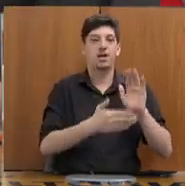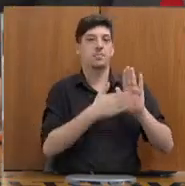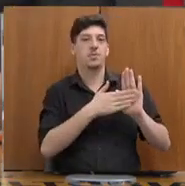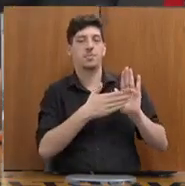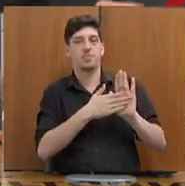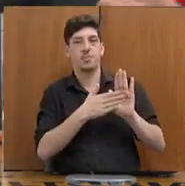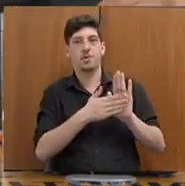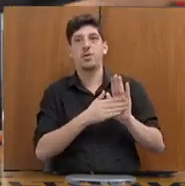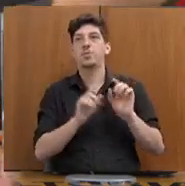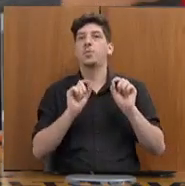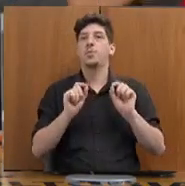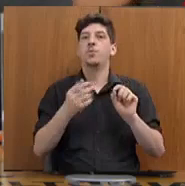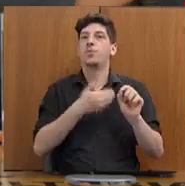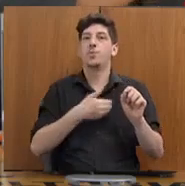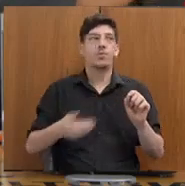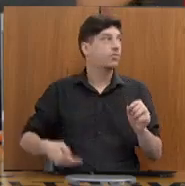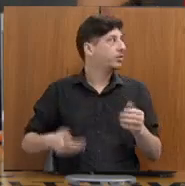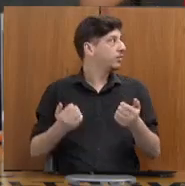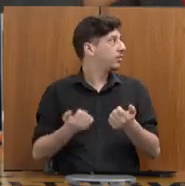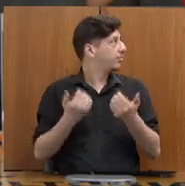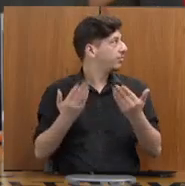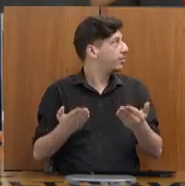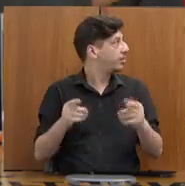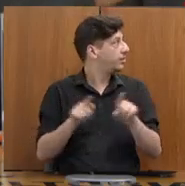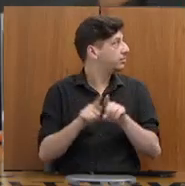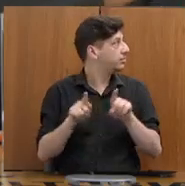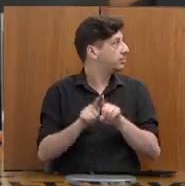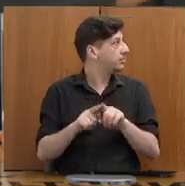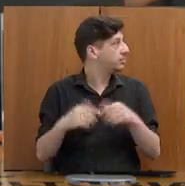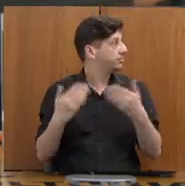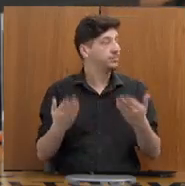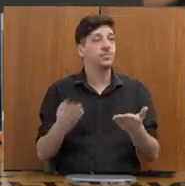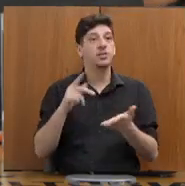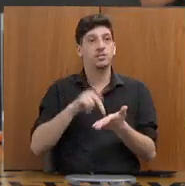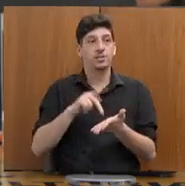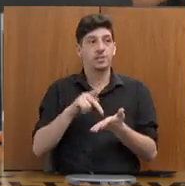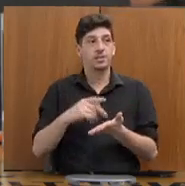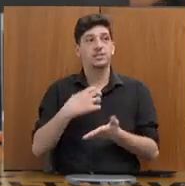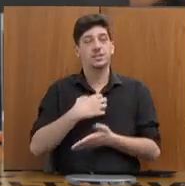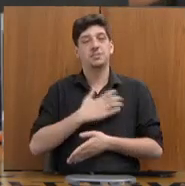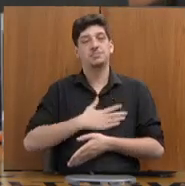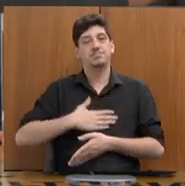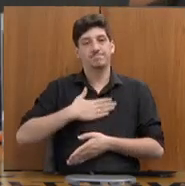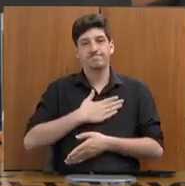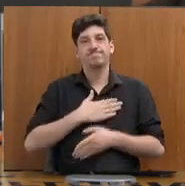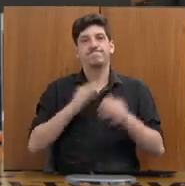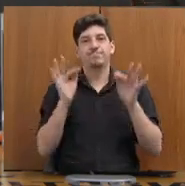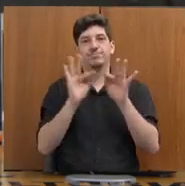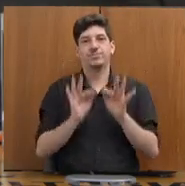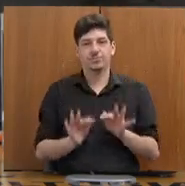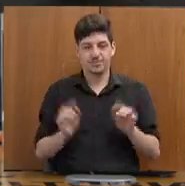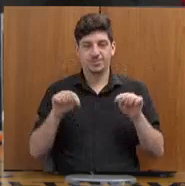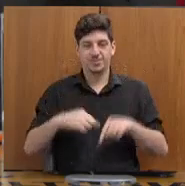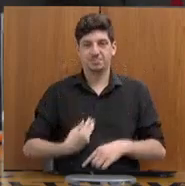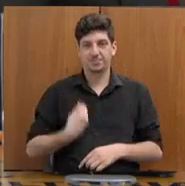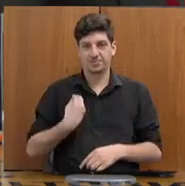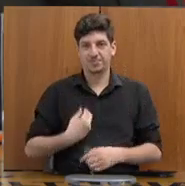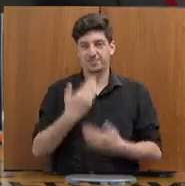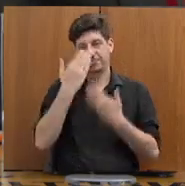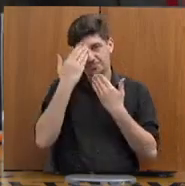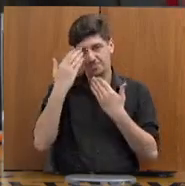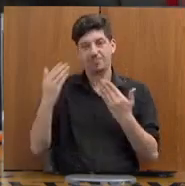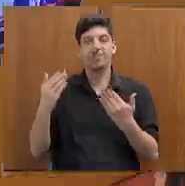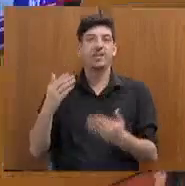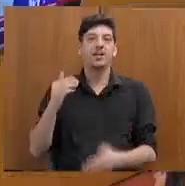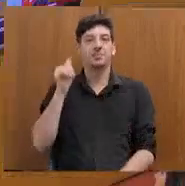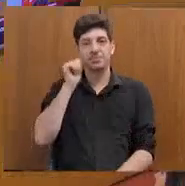do que o governo está oferecendo. Então, eu realmente estou contente de estar aqui, muito agradecido, e agradeço a senhora pelas